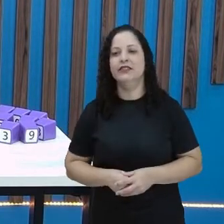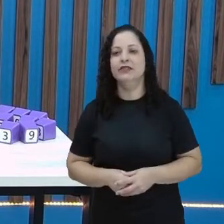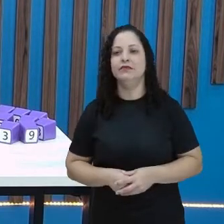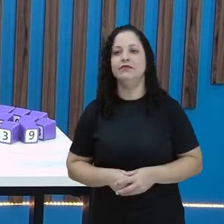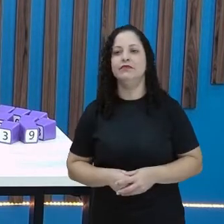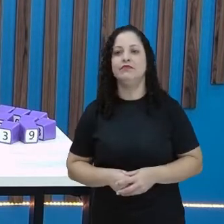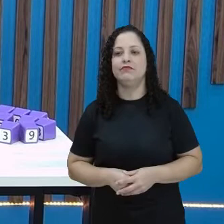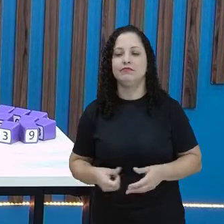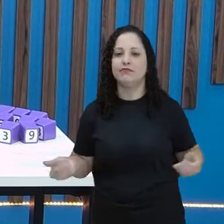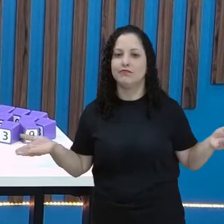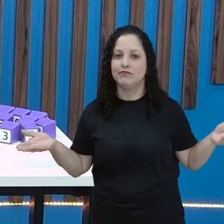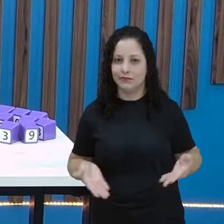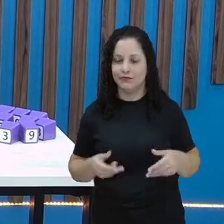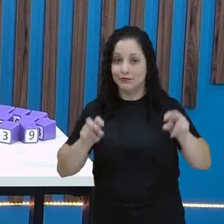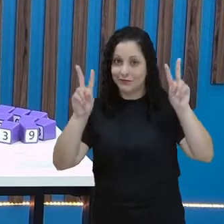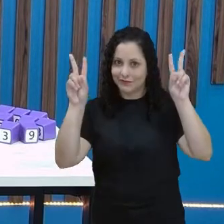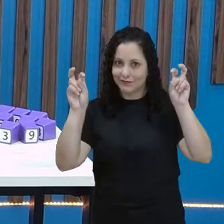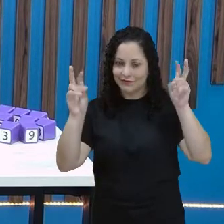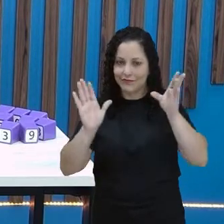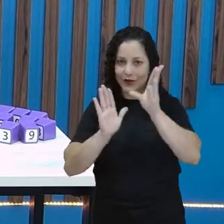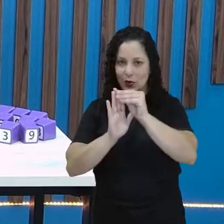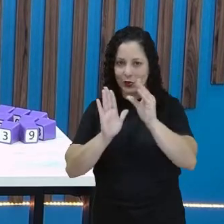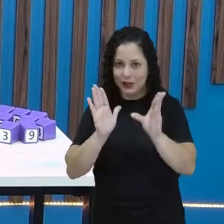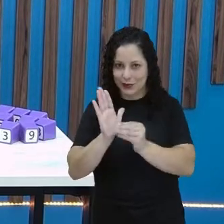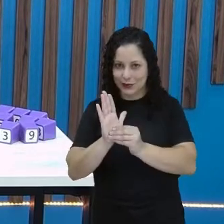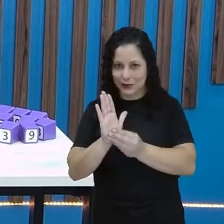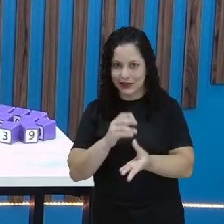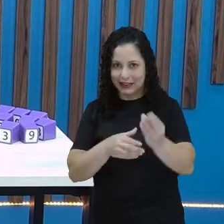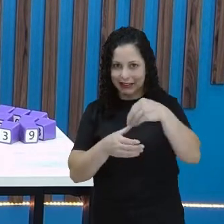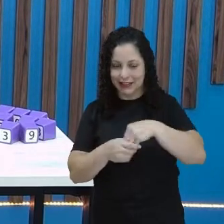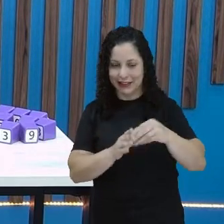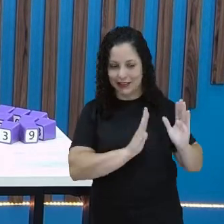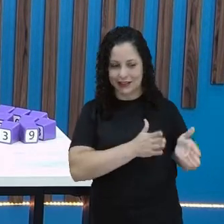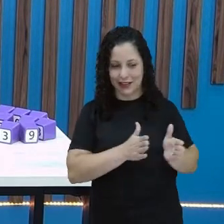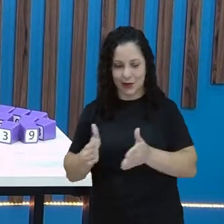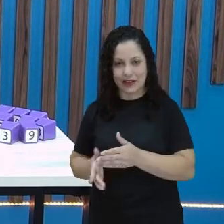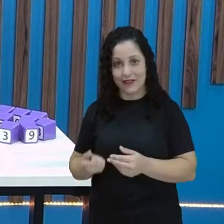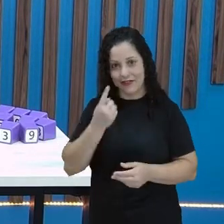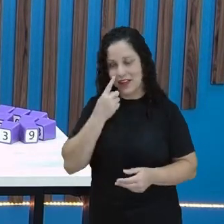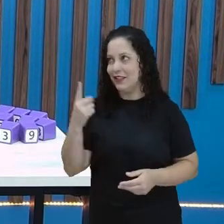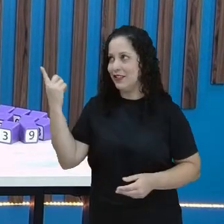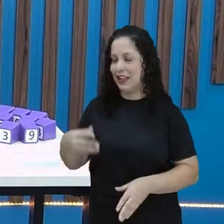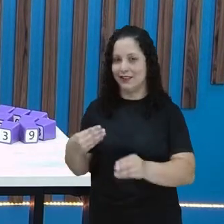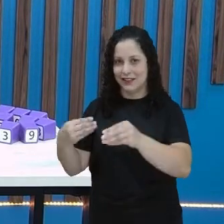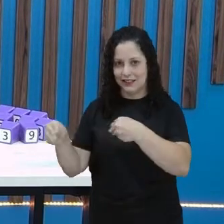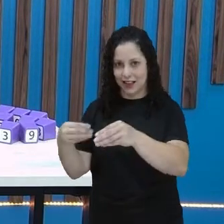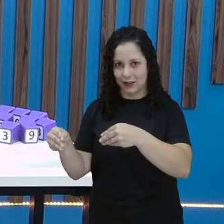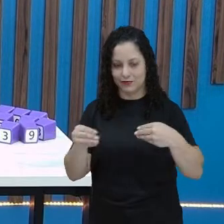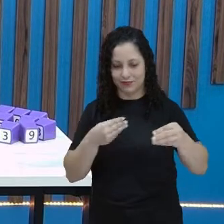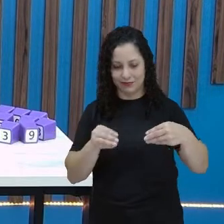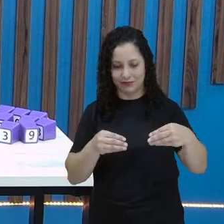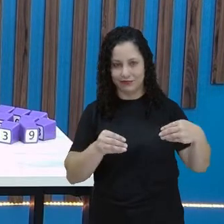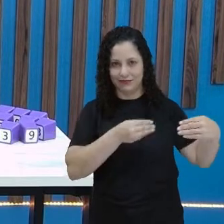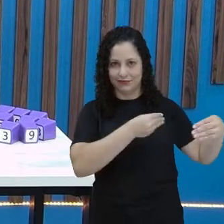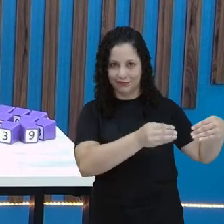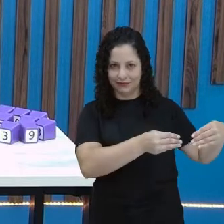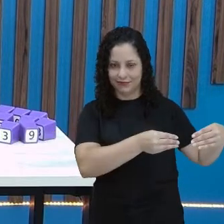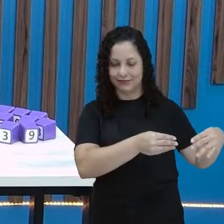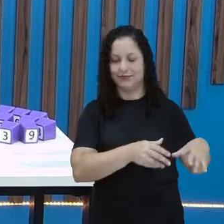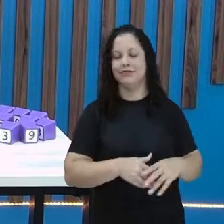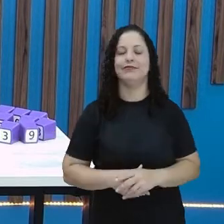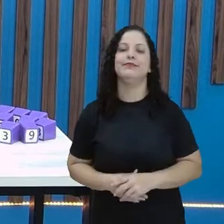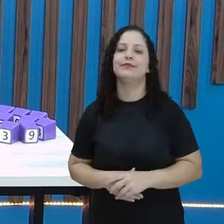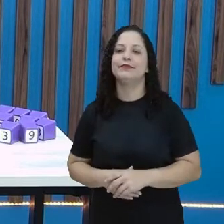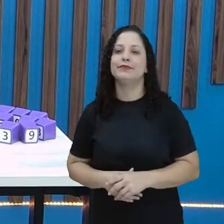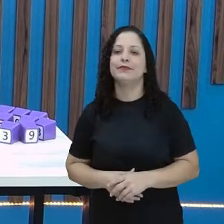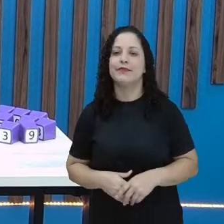Olha, a gente vai ver um outro assunto que a gente já aprendeu dentro de sequência. Está aí os saquinhos, né? Os saquinhos de Duda, de Ana e de